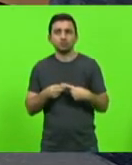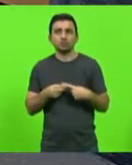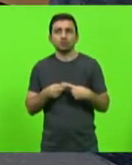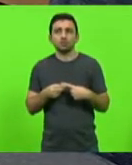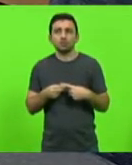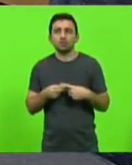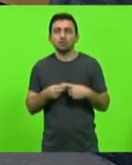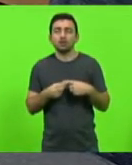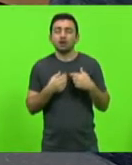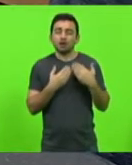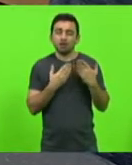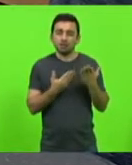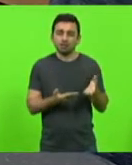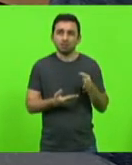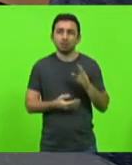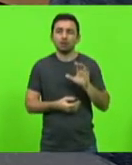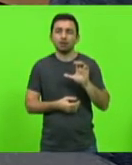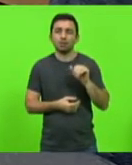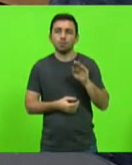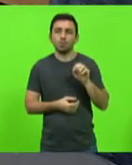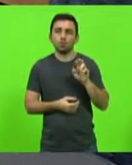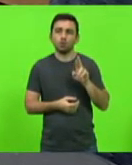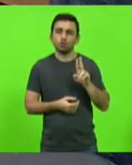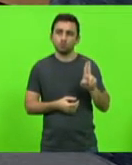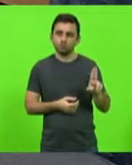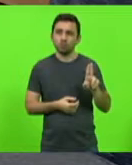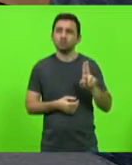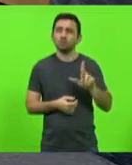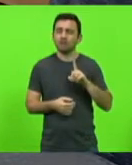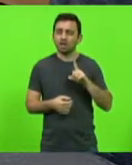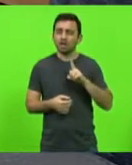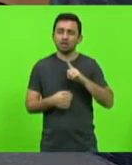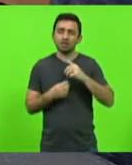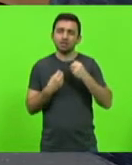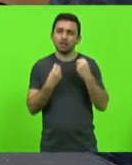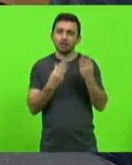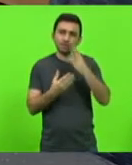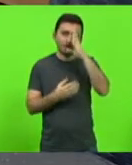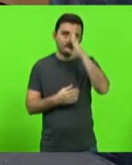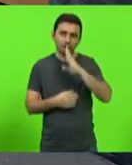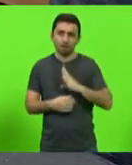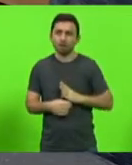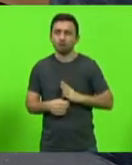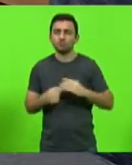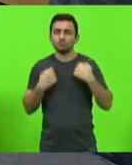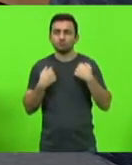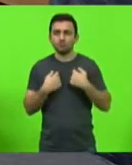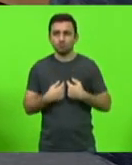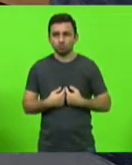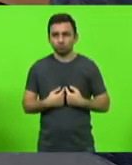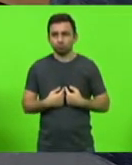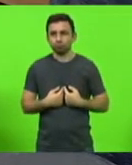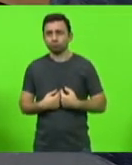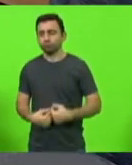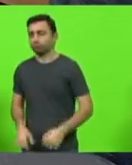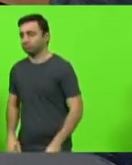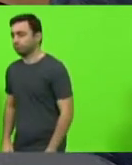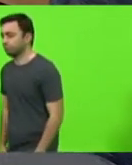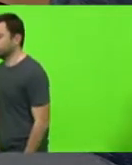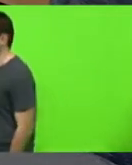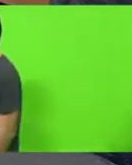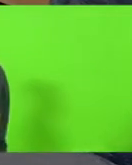instituía o fornecimento gratuito de uniforme escolar aos alunos matriculados e o STF acabou